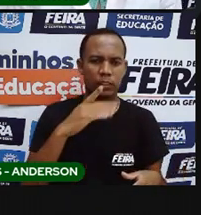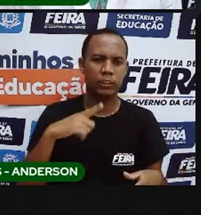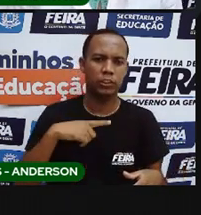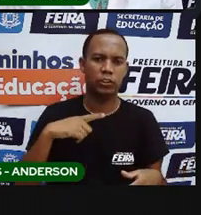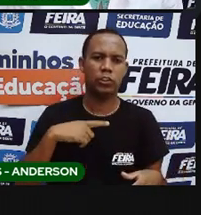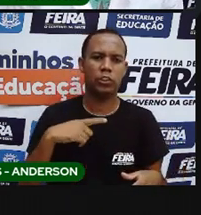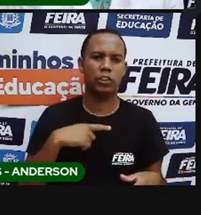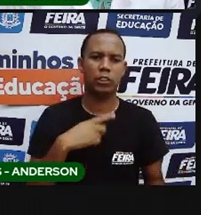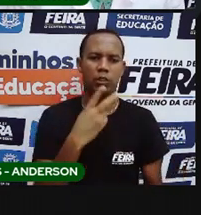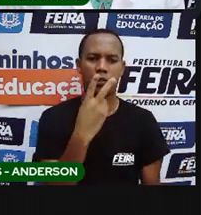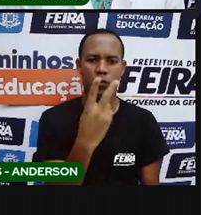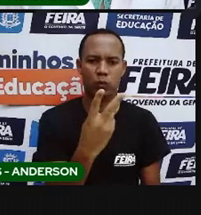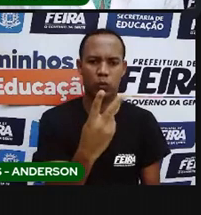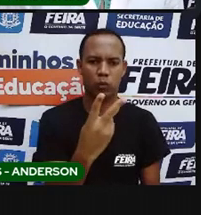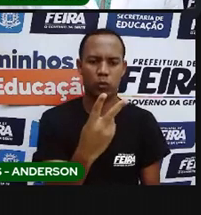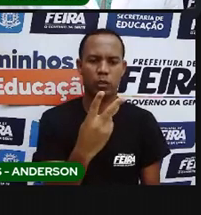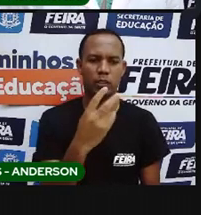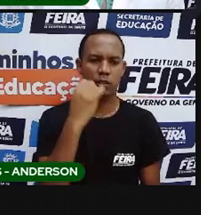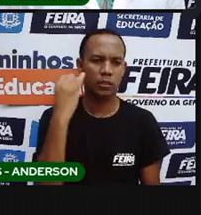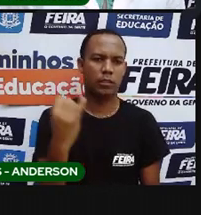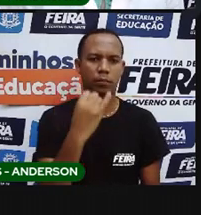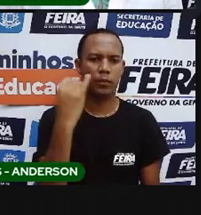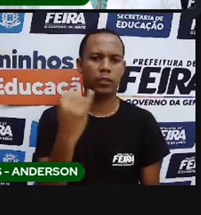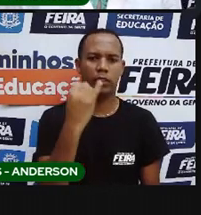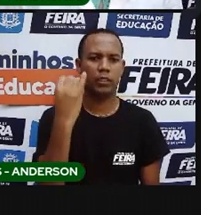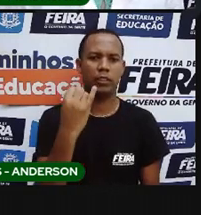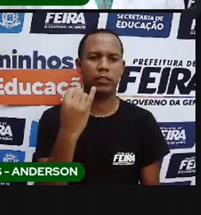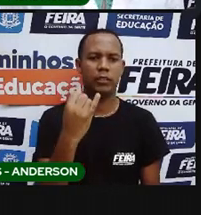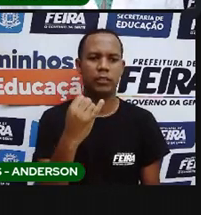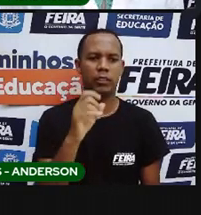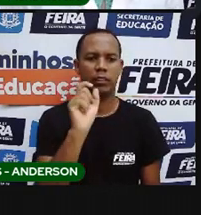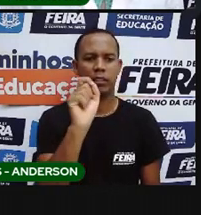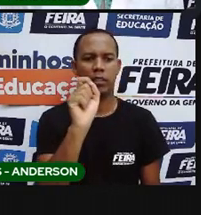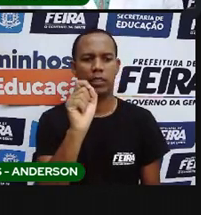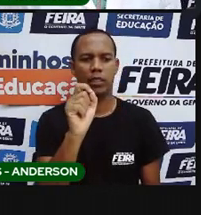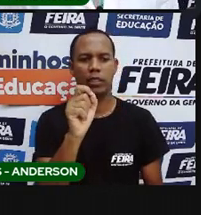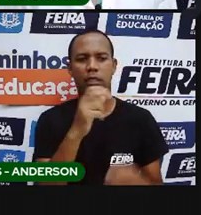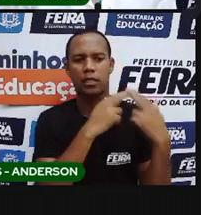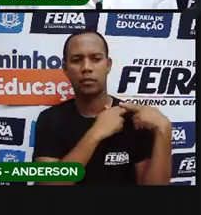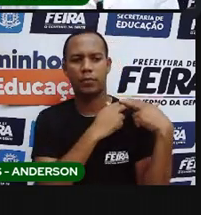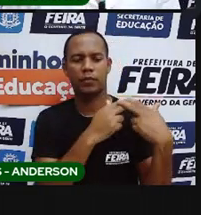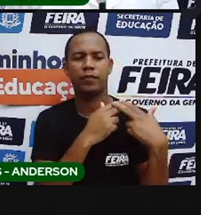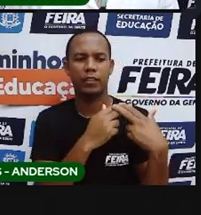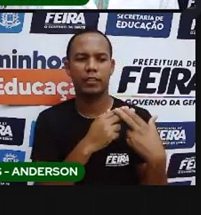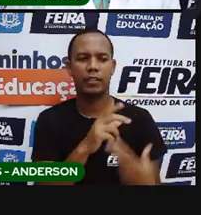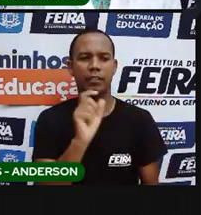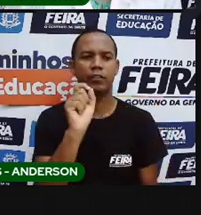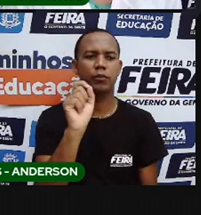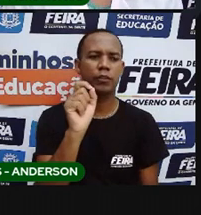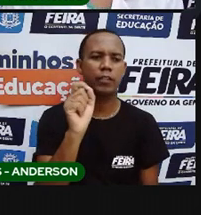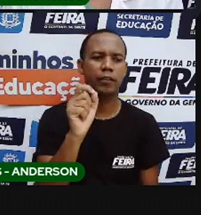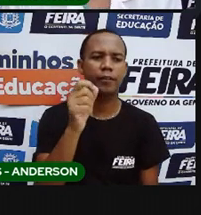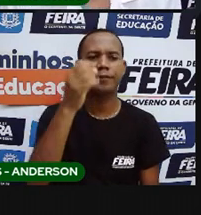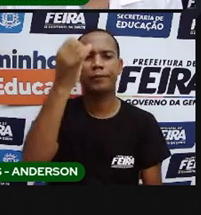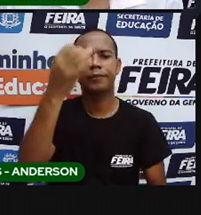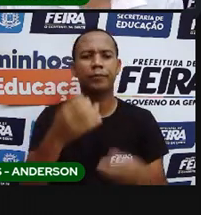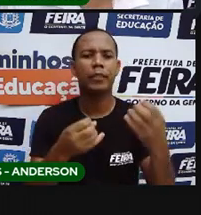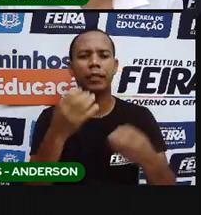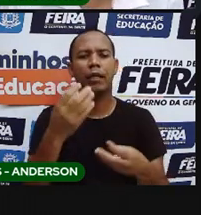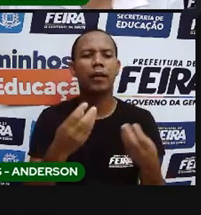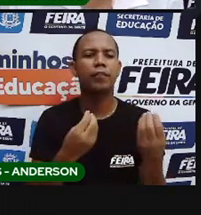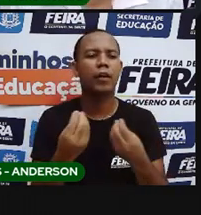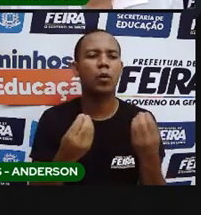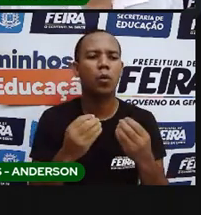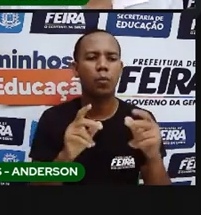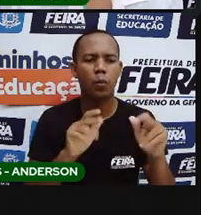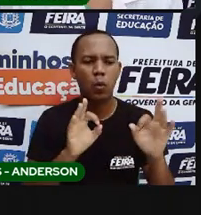importantes. quais são elas? E o que cada um fazia? A prova, inclusive, falou sobre isso aqui, quando ela falou sobre organização